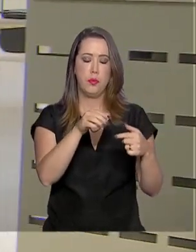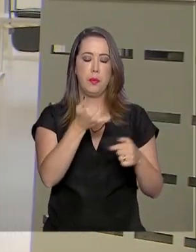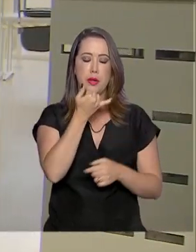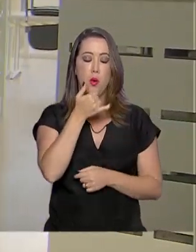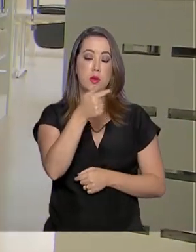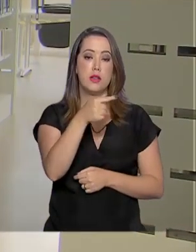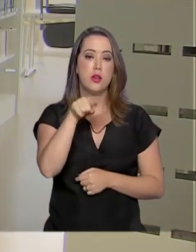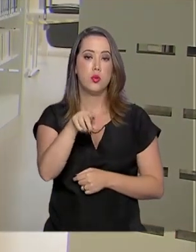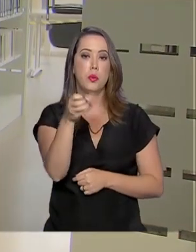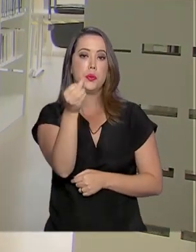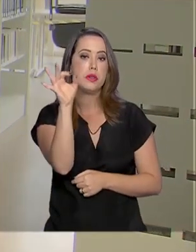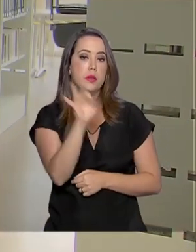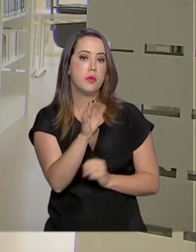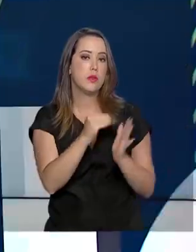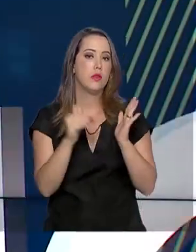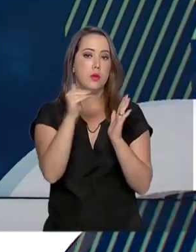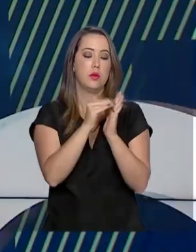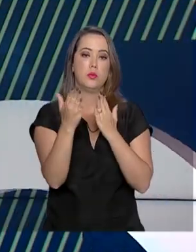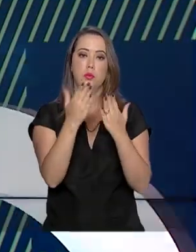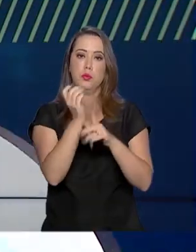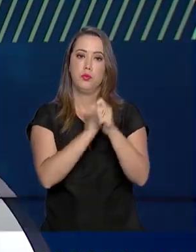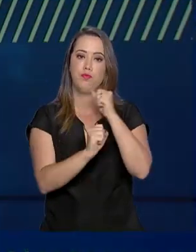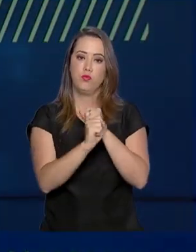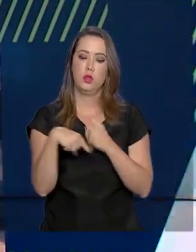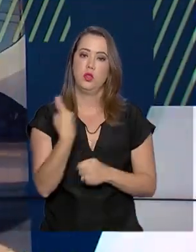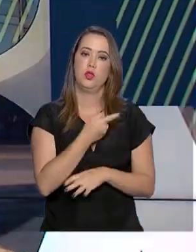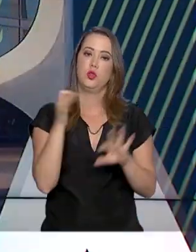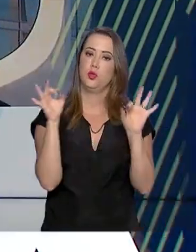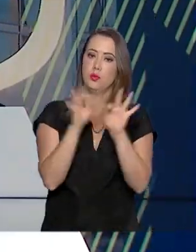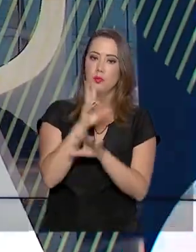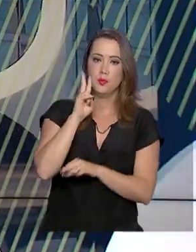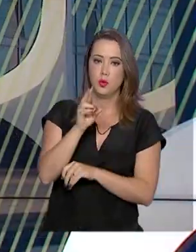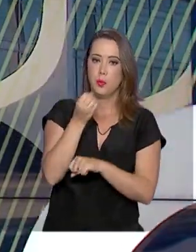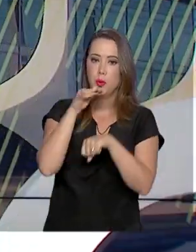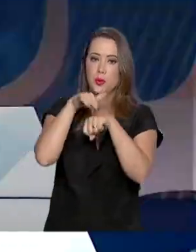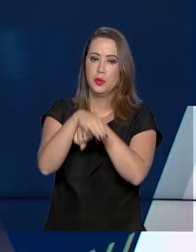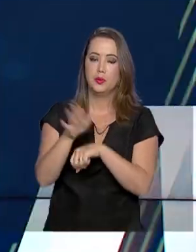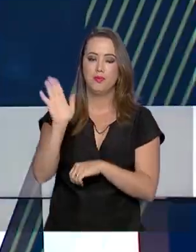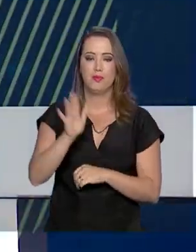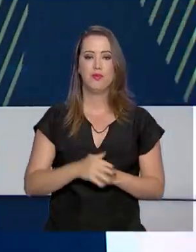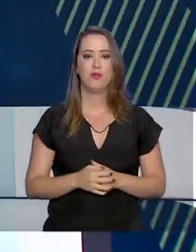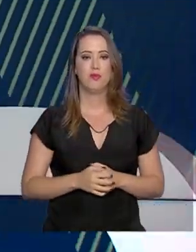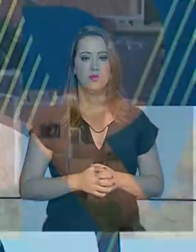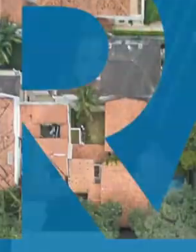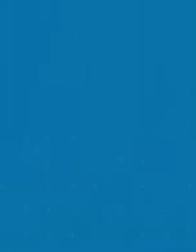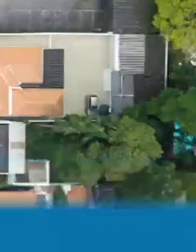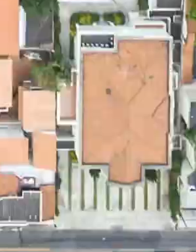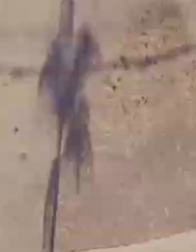a mais que no ano anterior. E a gente fica por aqui. Uma boa noite e até amanhã.